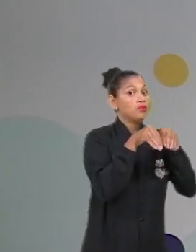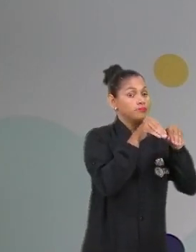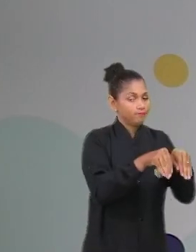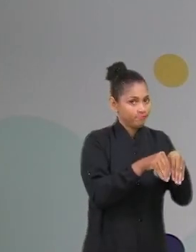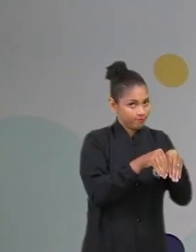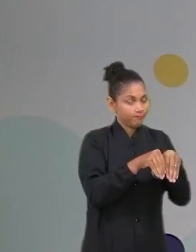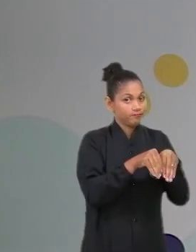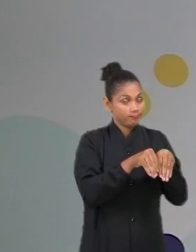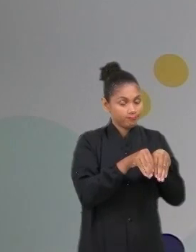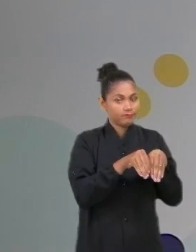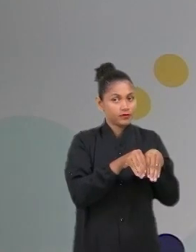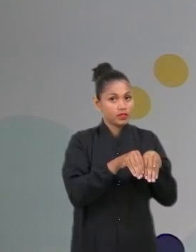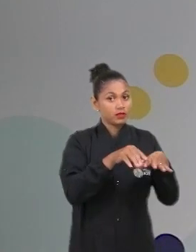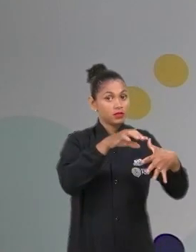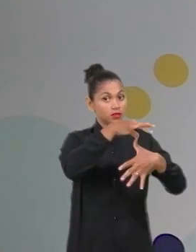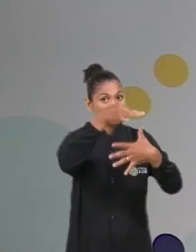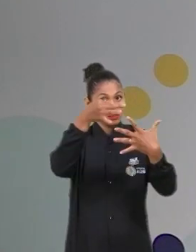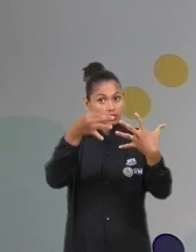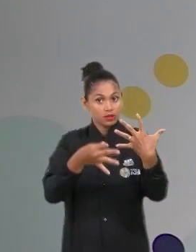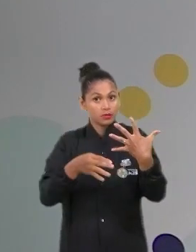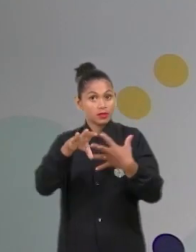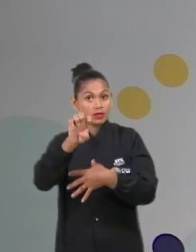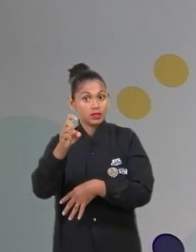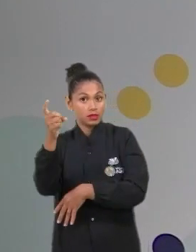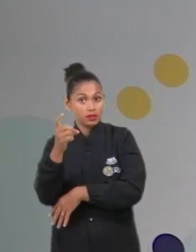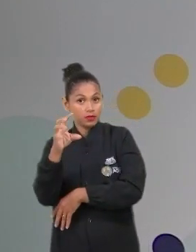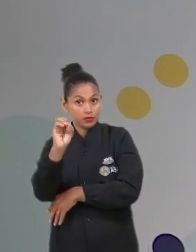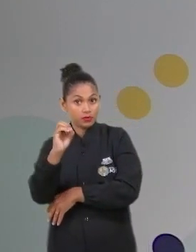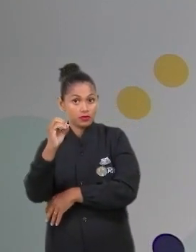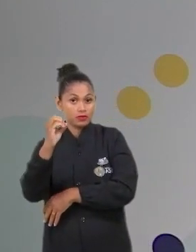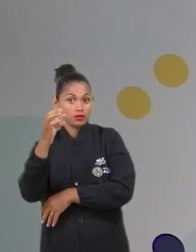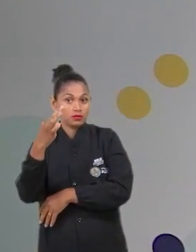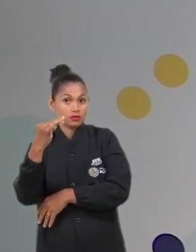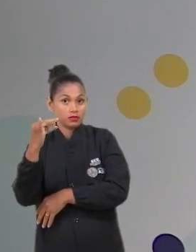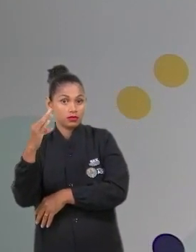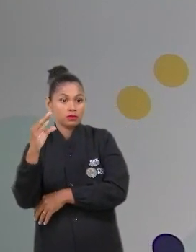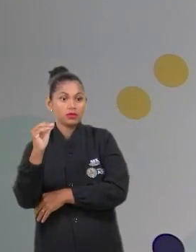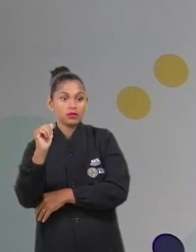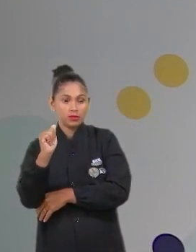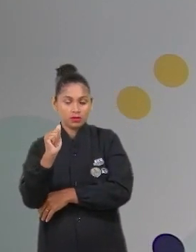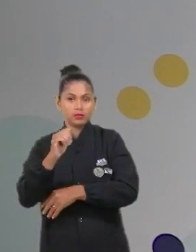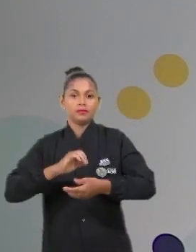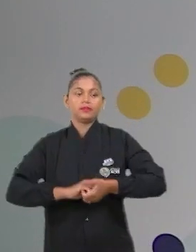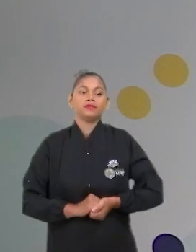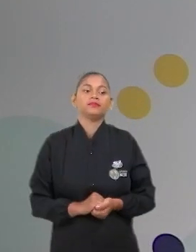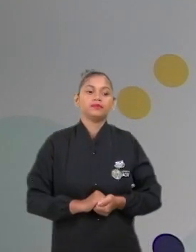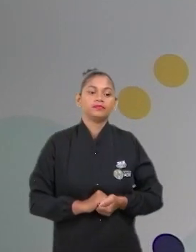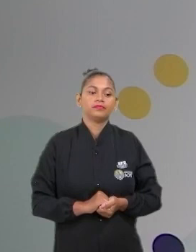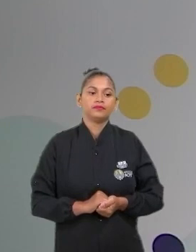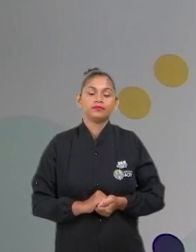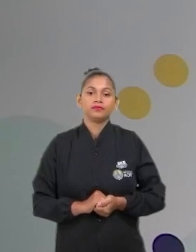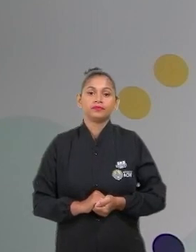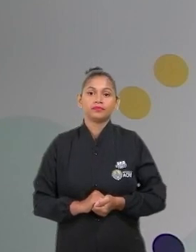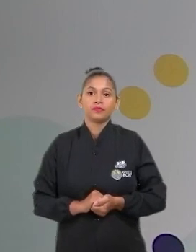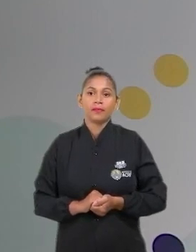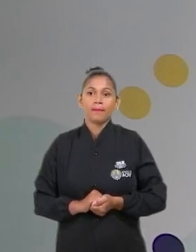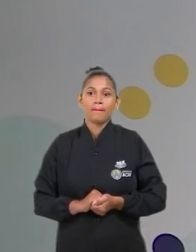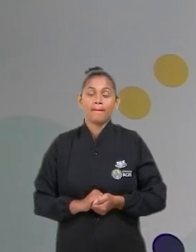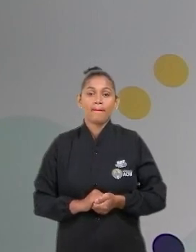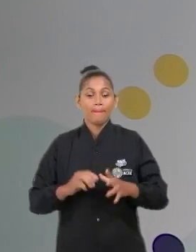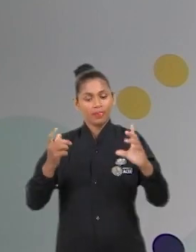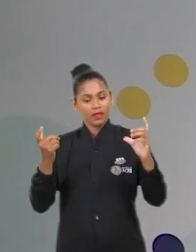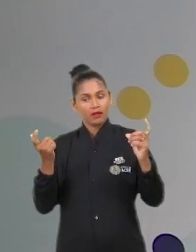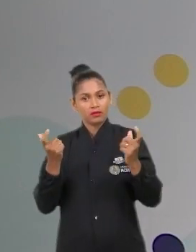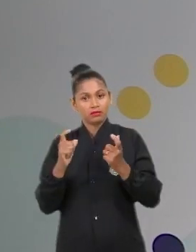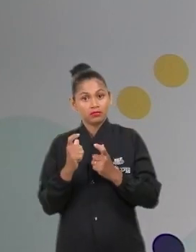exóticas. E aqui tem uma espécie exótica também. Falaram aqui na questão. Mas eu já leio ela toda. Redução